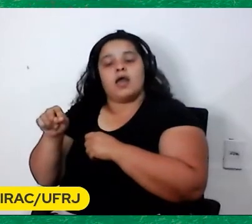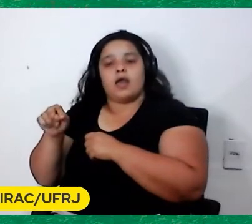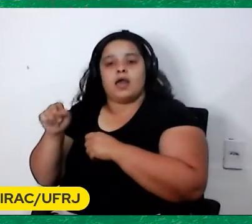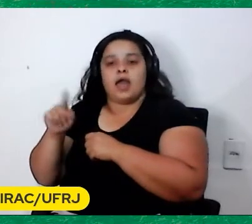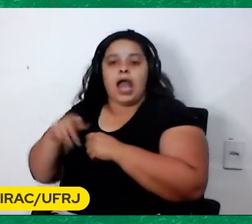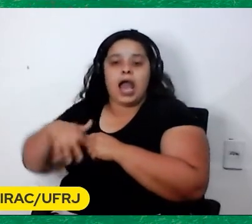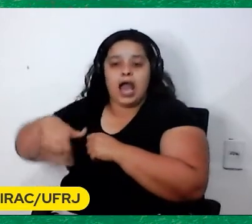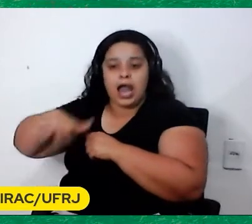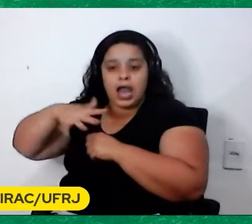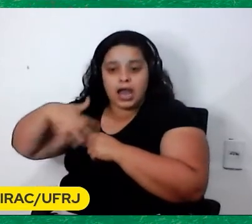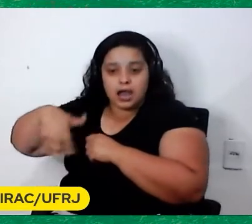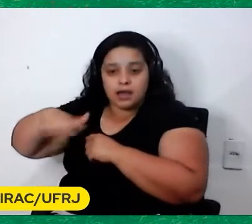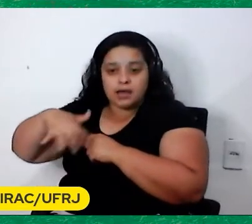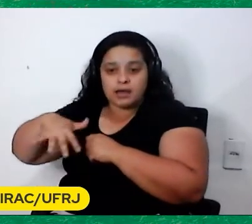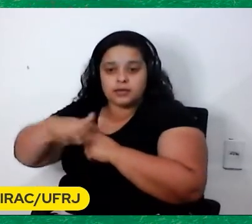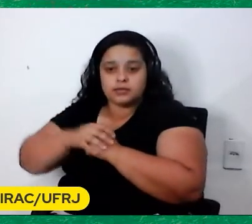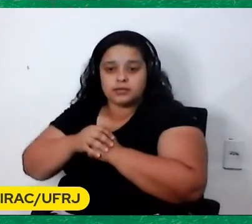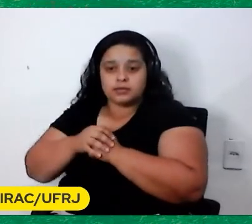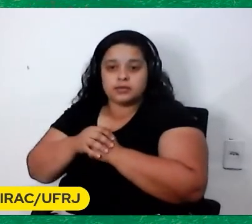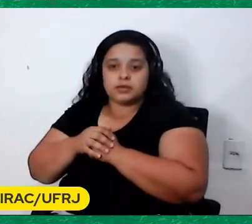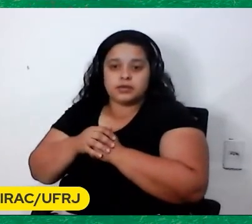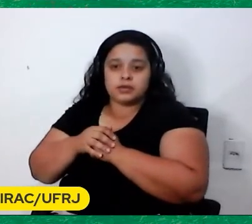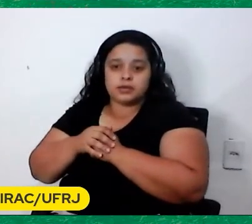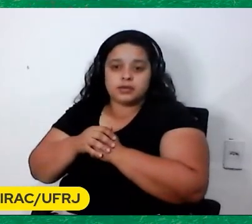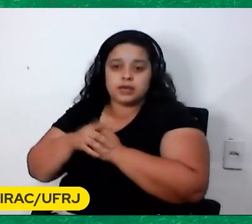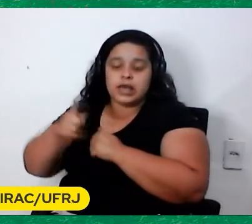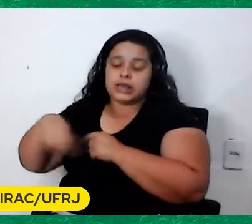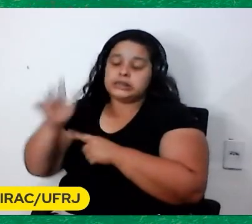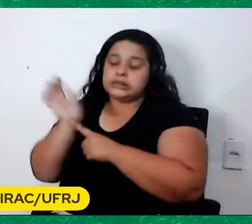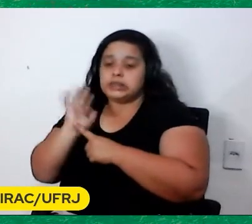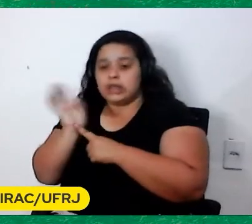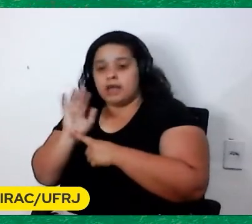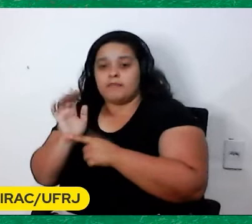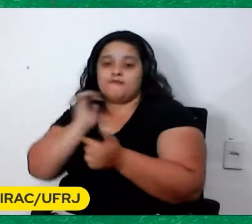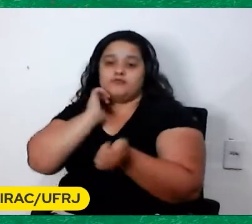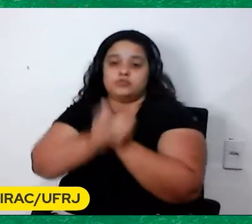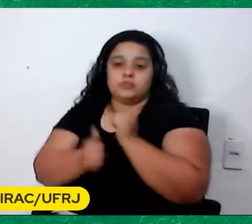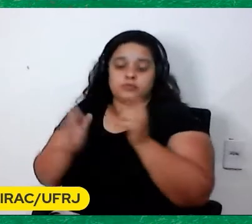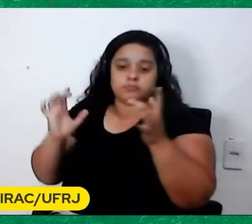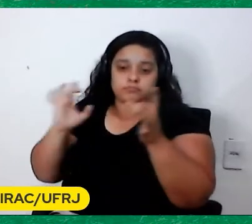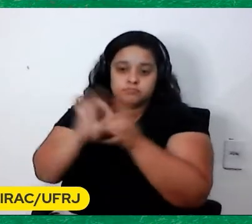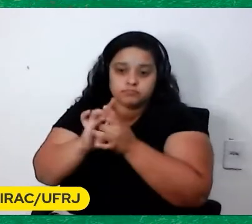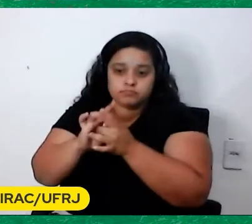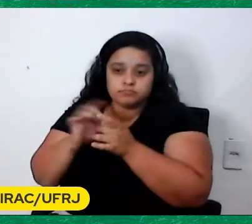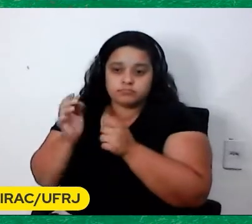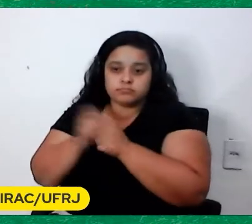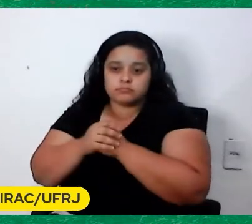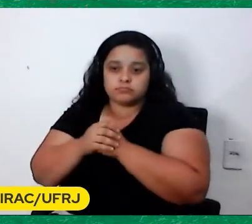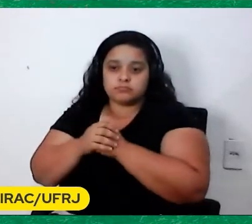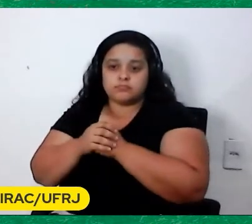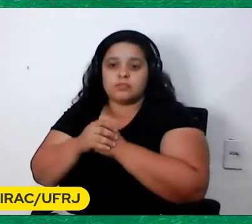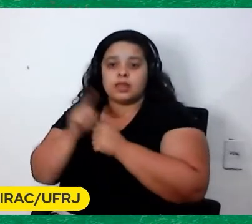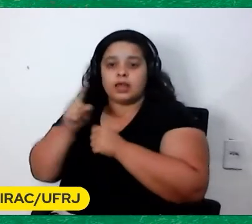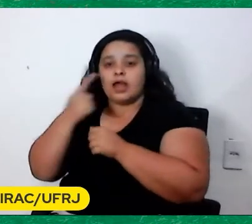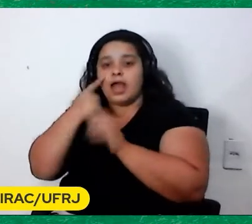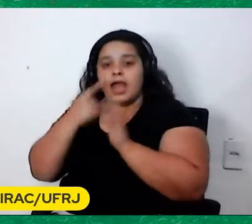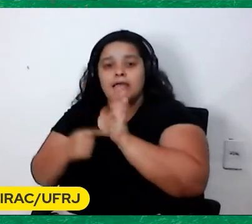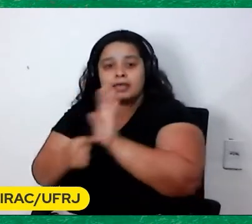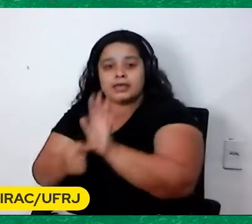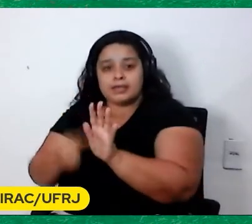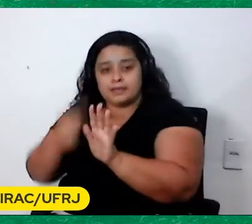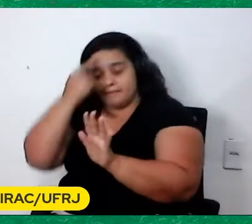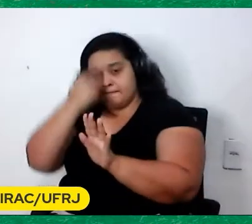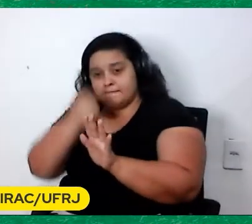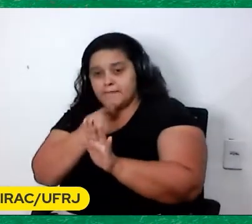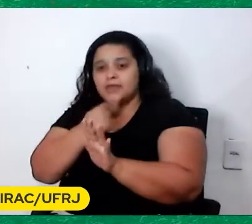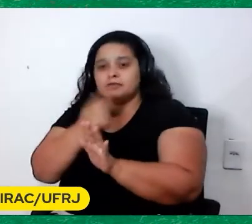área Dessa conexão Entre cinema e futebol O Subterrâneo do Futebol Que passa uma imagem Acho que muito